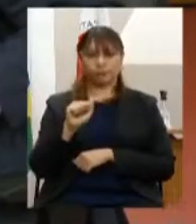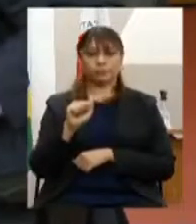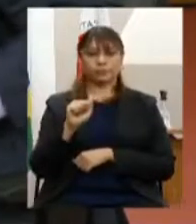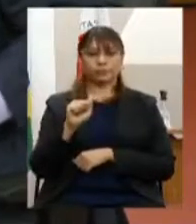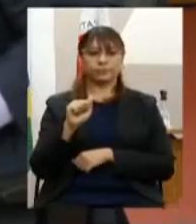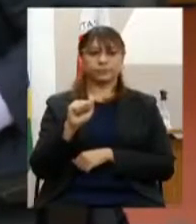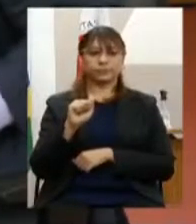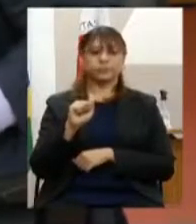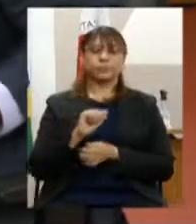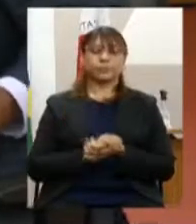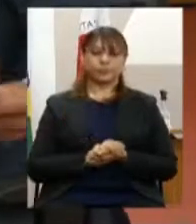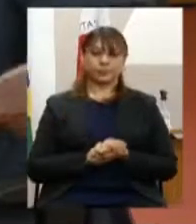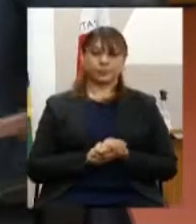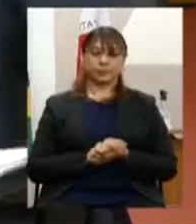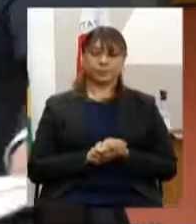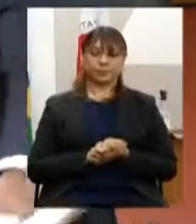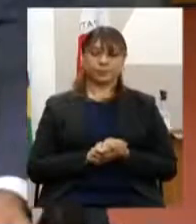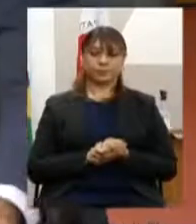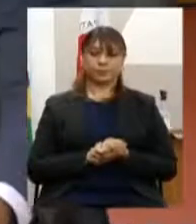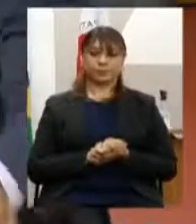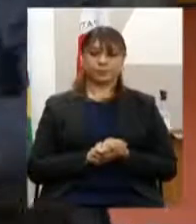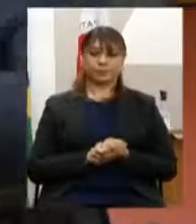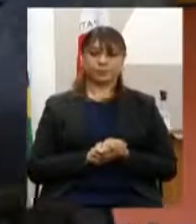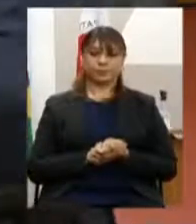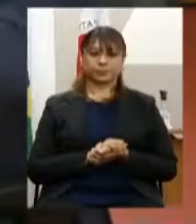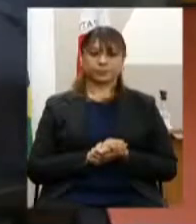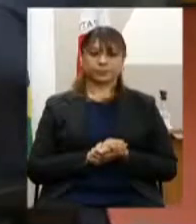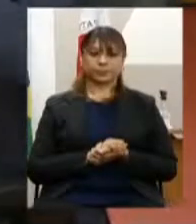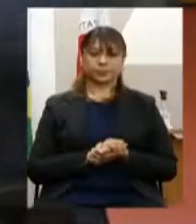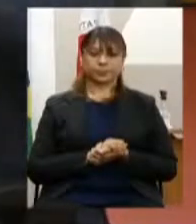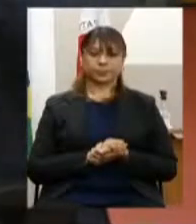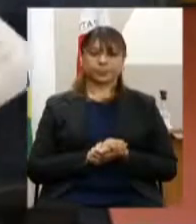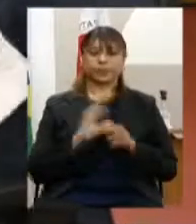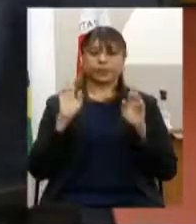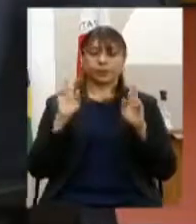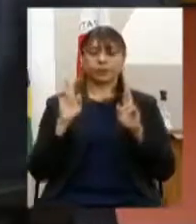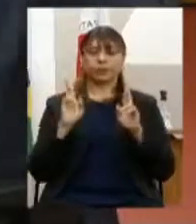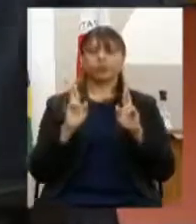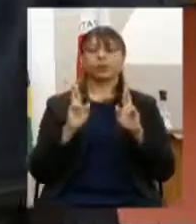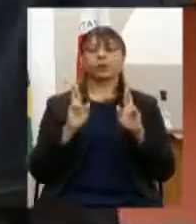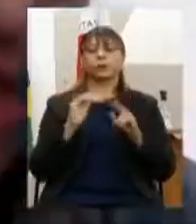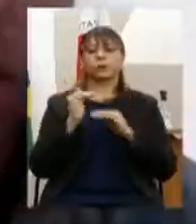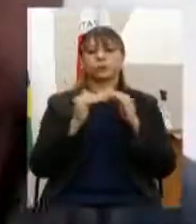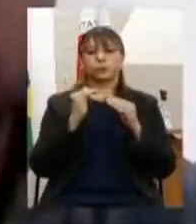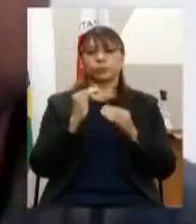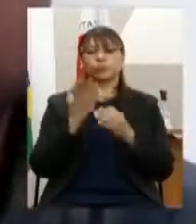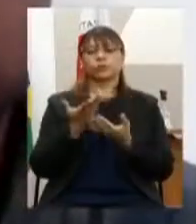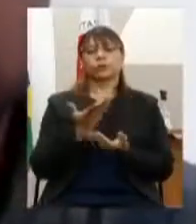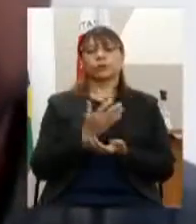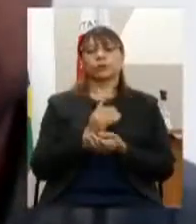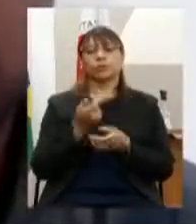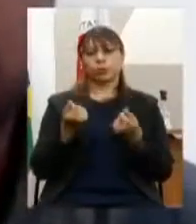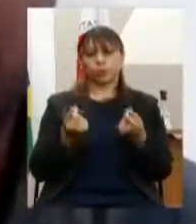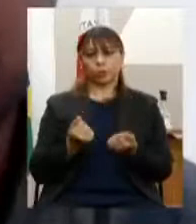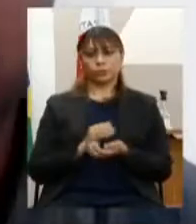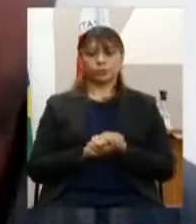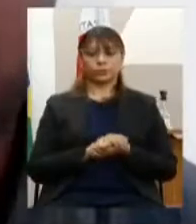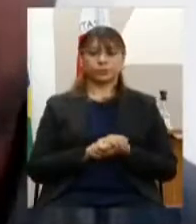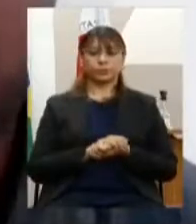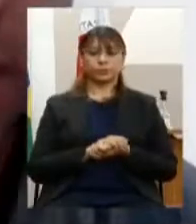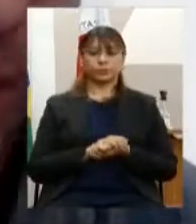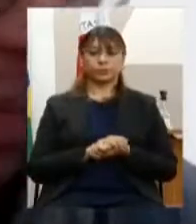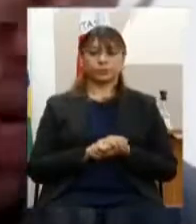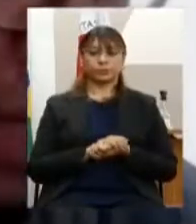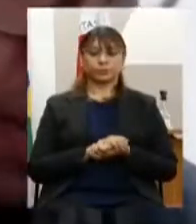Desenvolvimento Econômico. Muito obrigado, presidente, muito obrigado a todos. É um prazer, uma honra